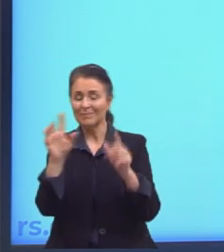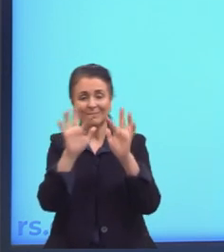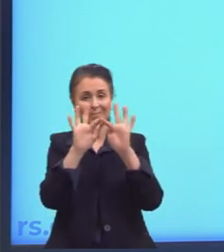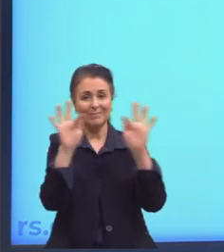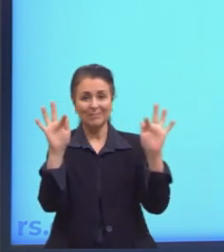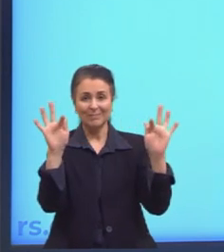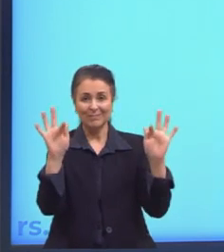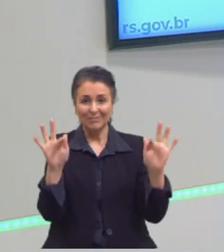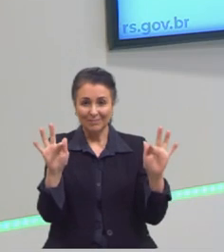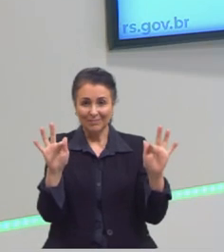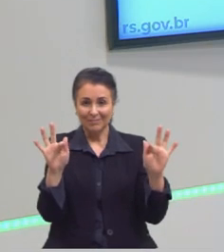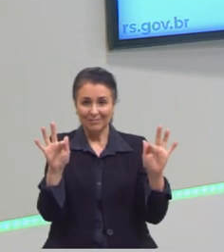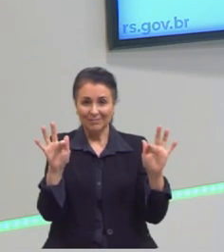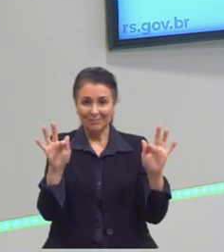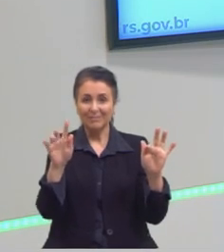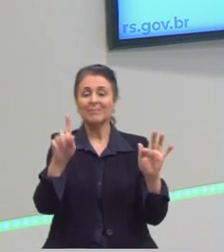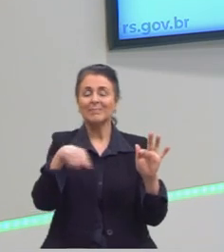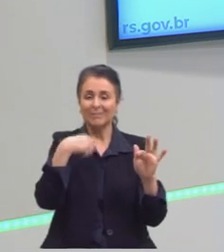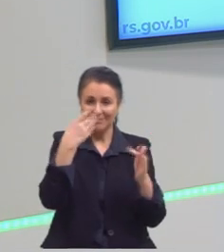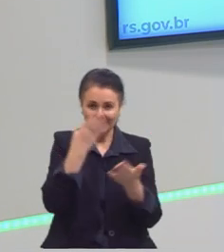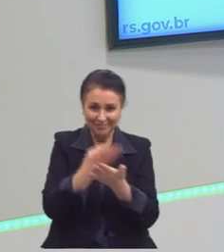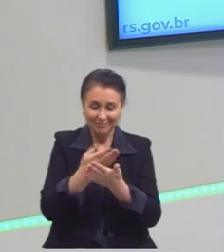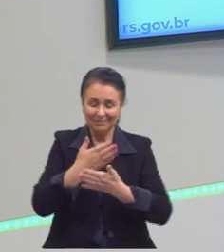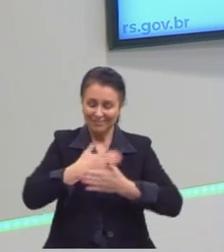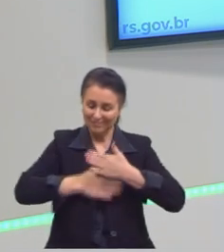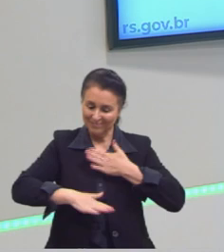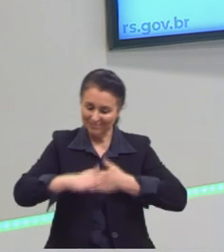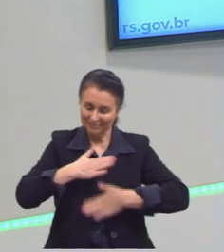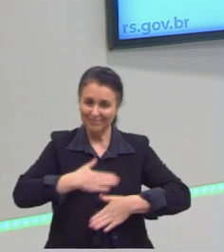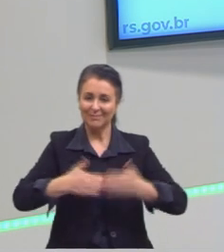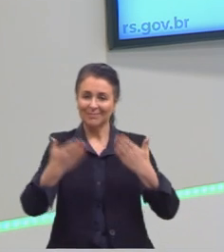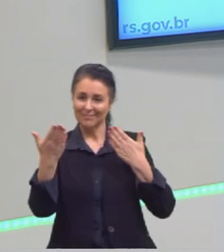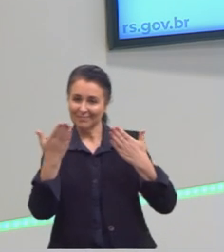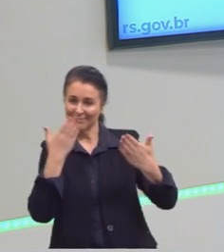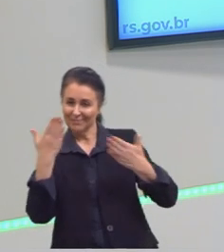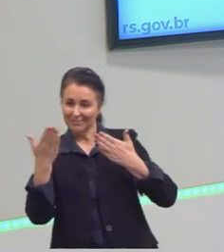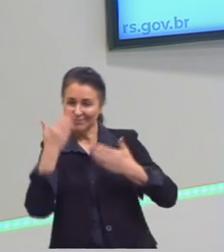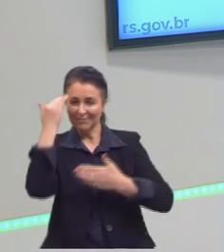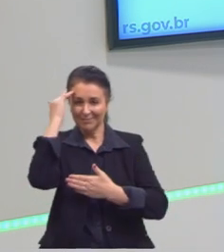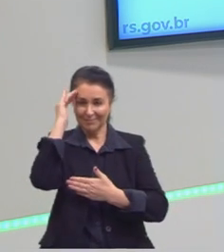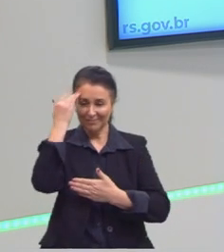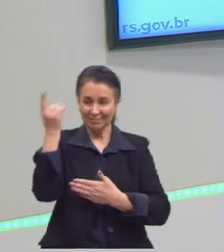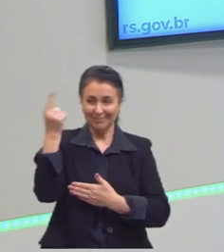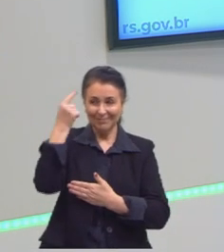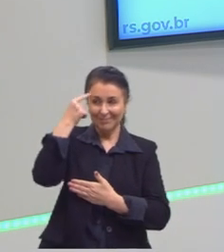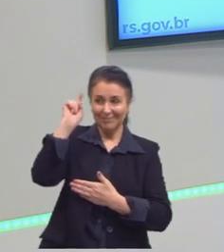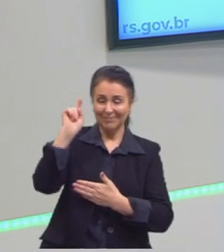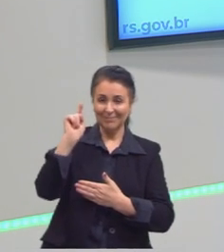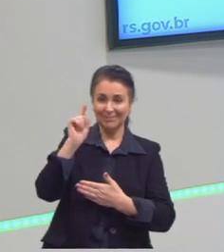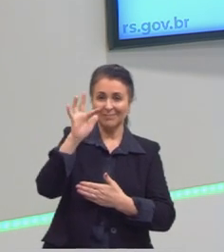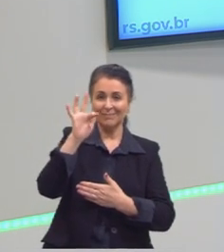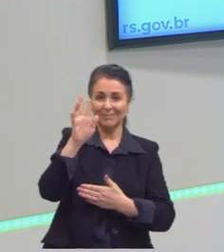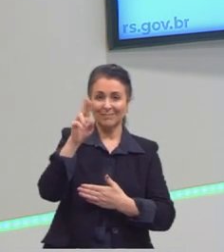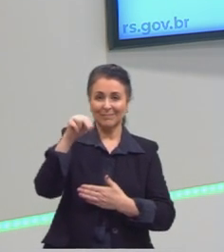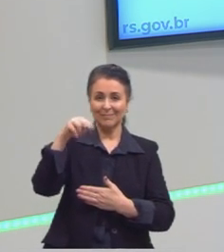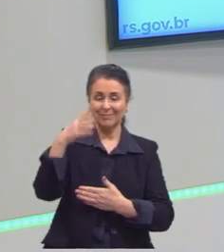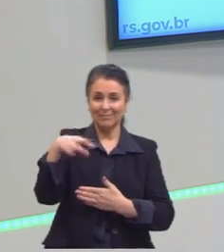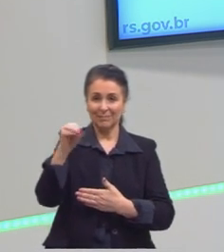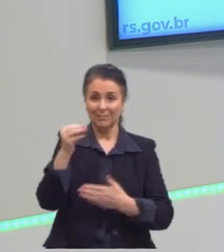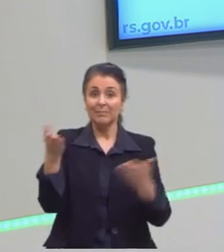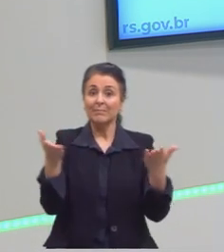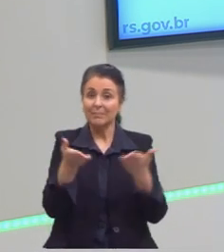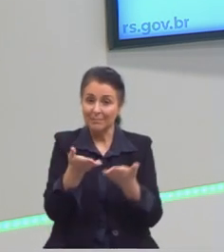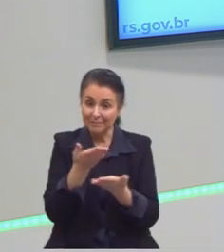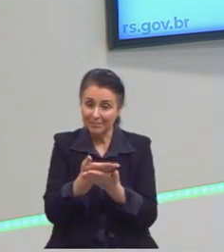Mas, nas próximas aulas, com mais calma, a gente vai trabalhar essa ideia de função. A nossa intenção